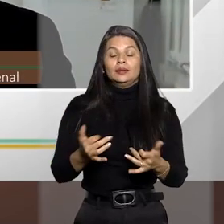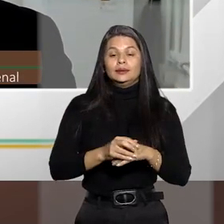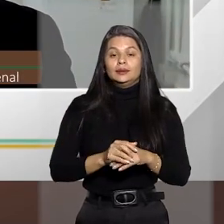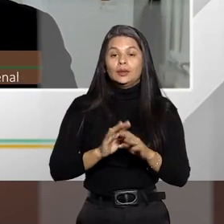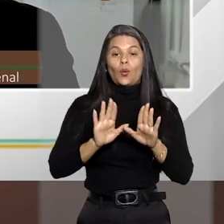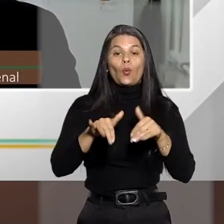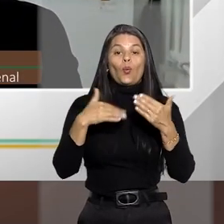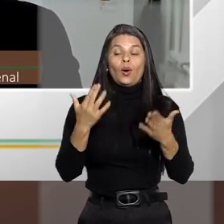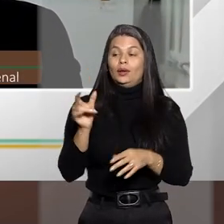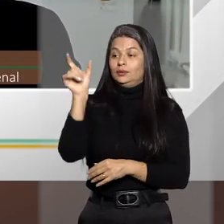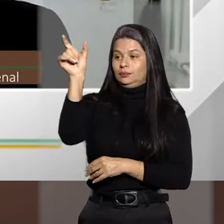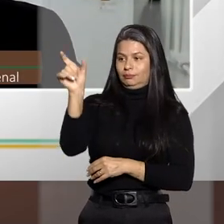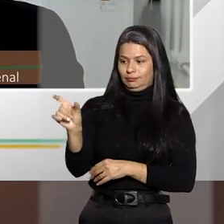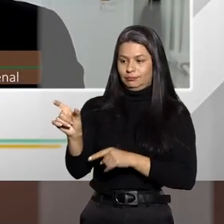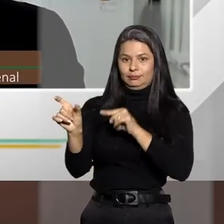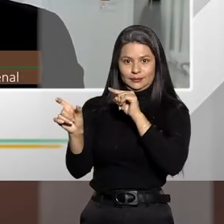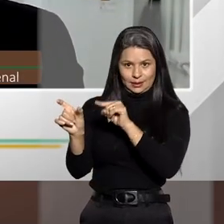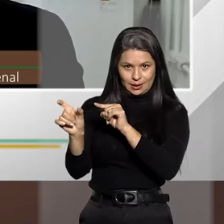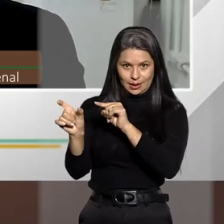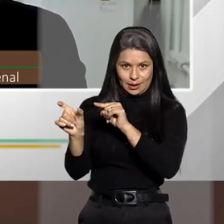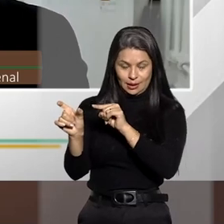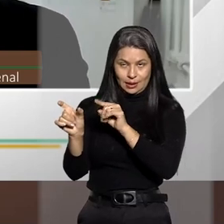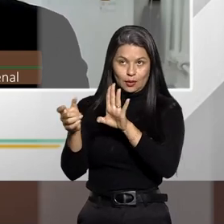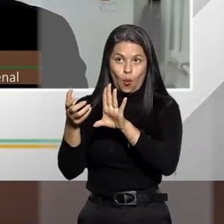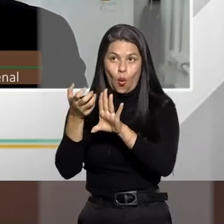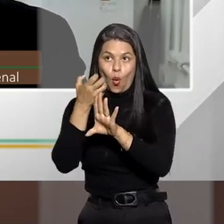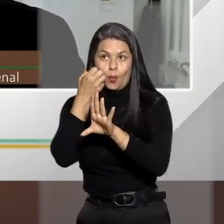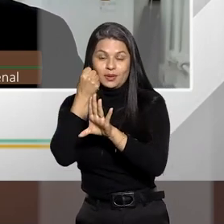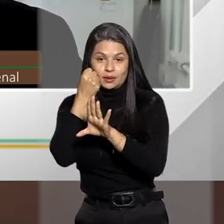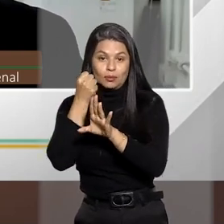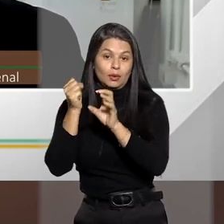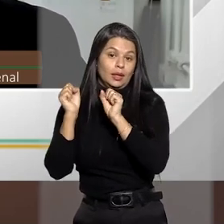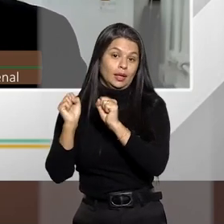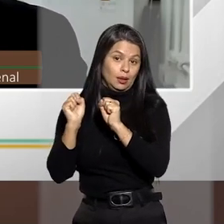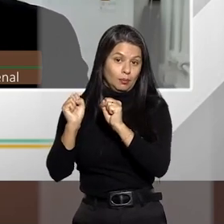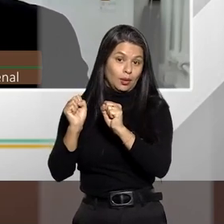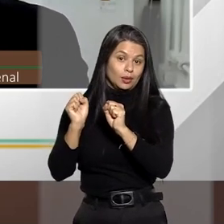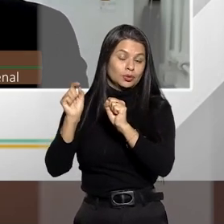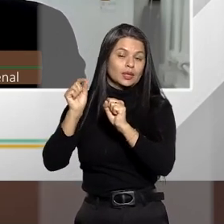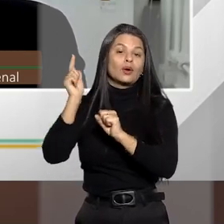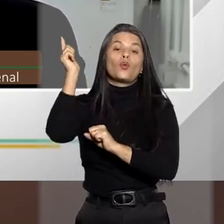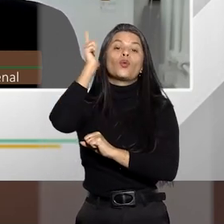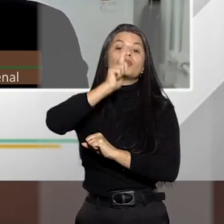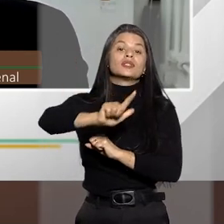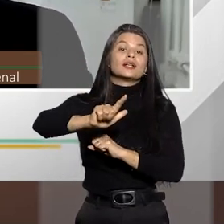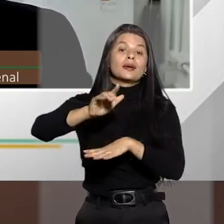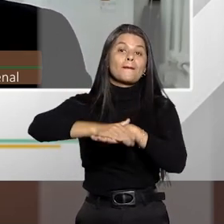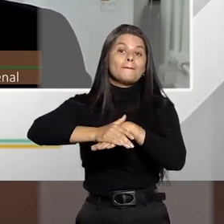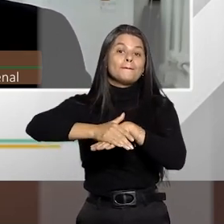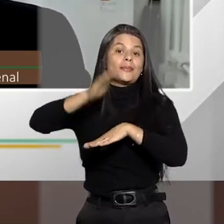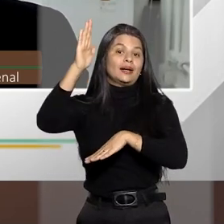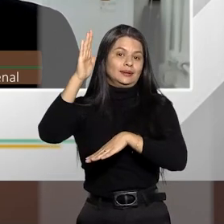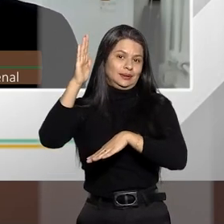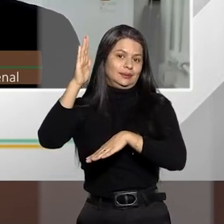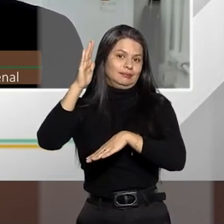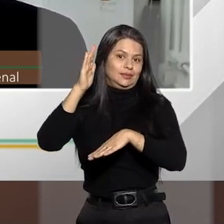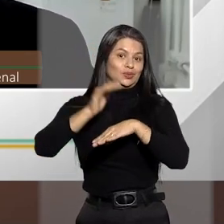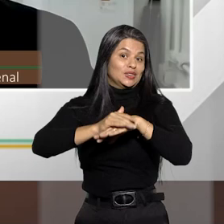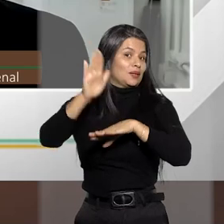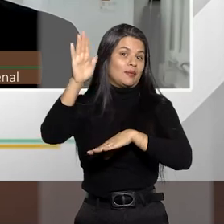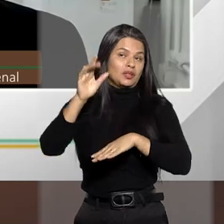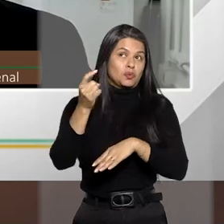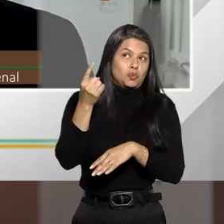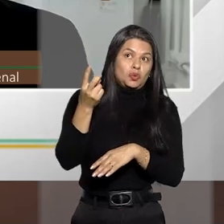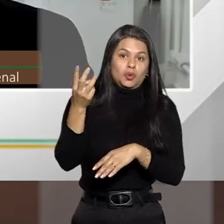mediante uma só ação ou omissão, ele com isso consegue mais de um resultado. Então, por exemplo,